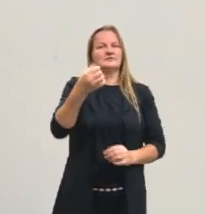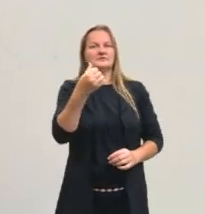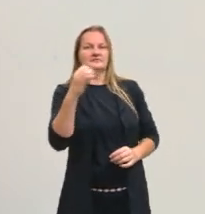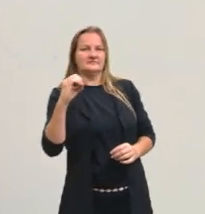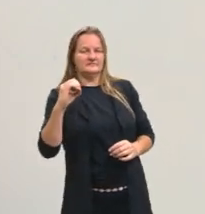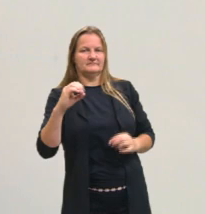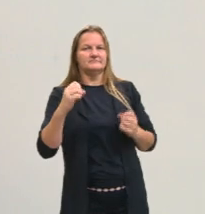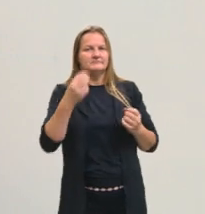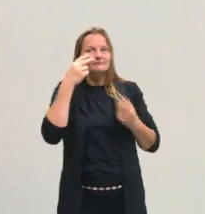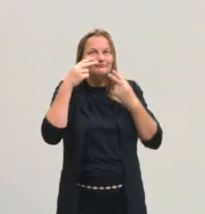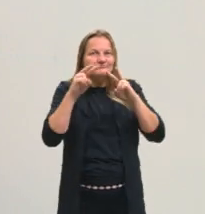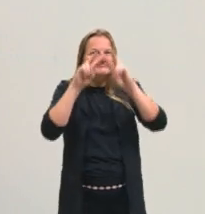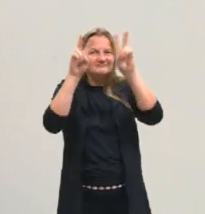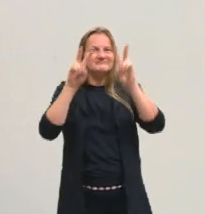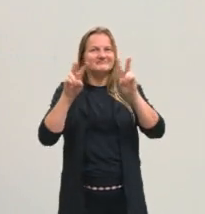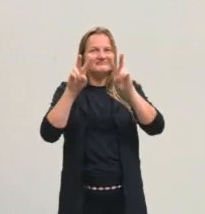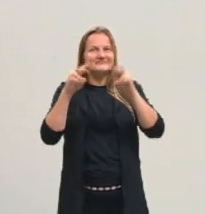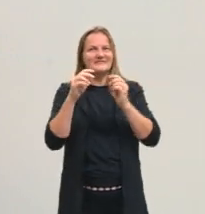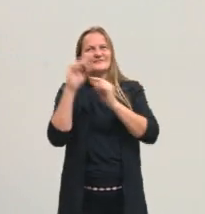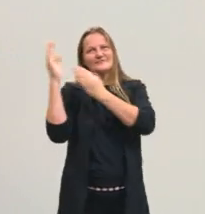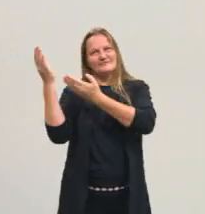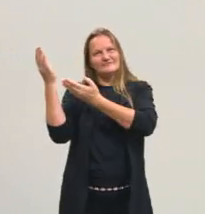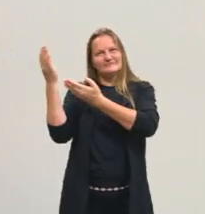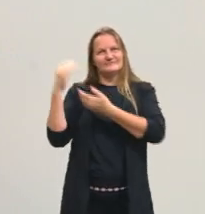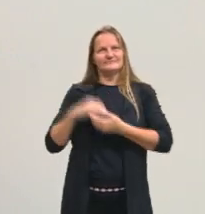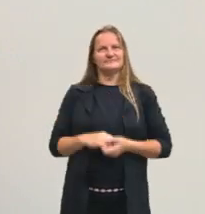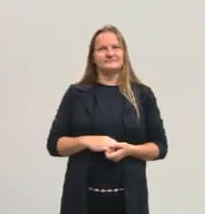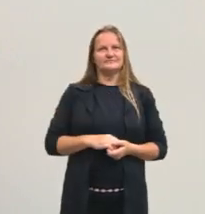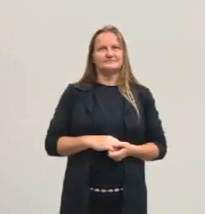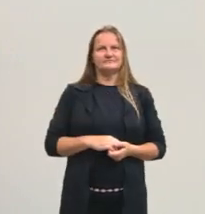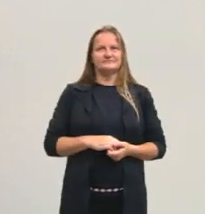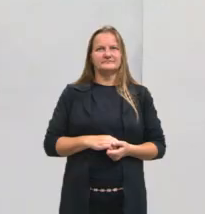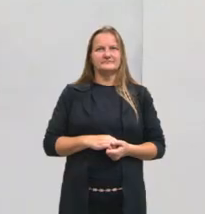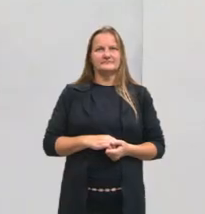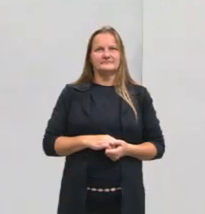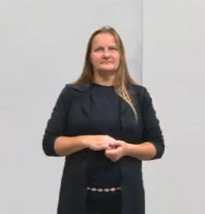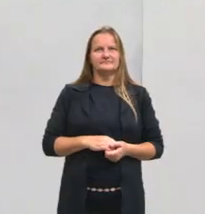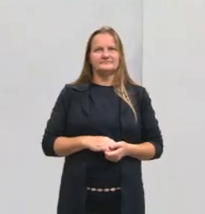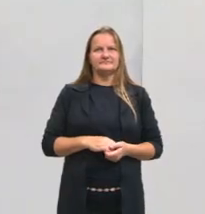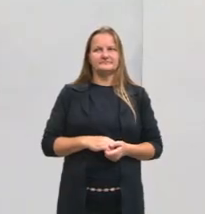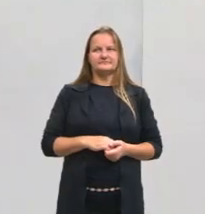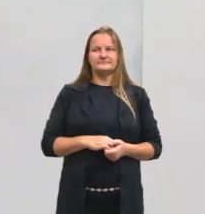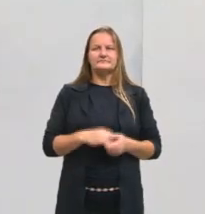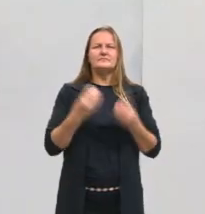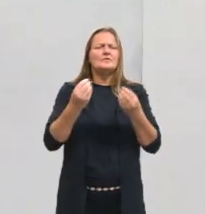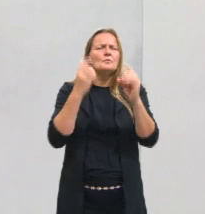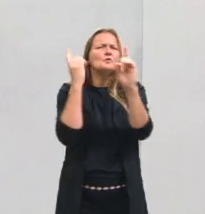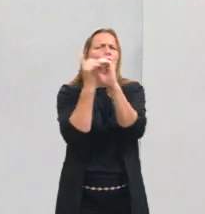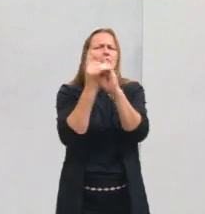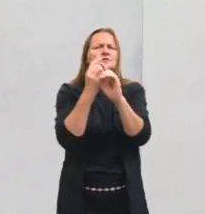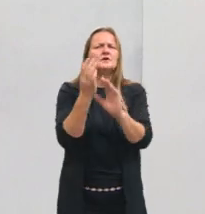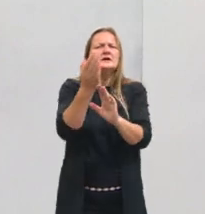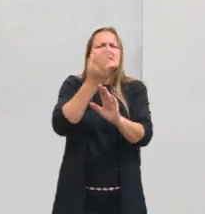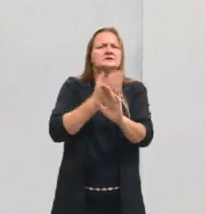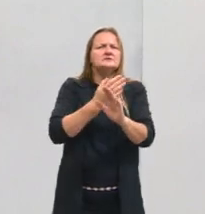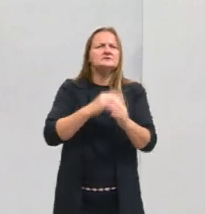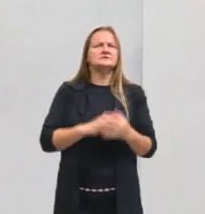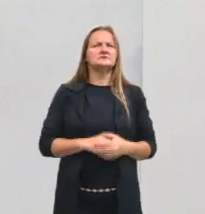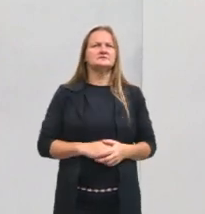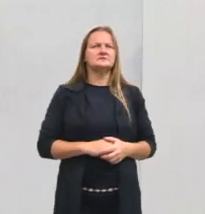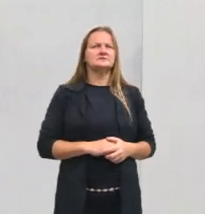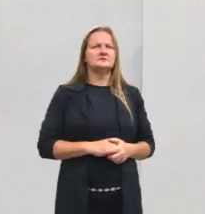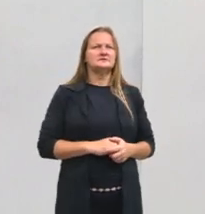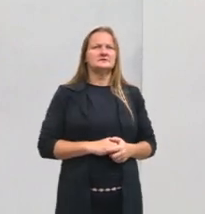vejam, ó, ficou o mesmo resultado que a gente tinha encontrado antes. Esse 0 aqui a gente pode, não